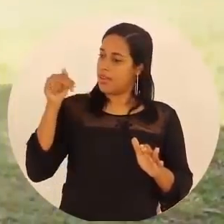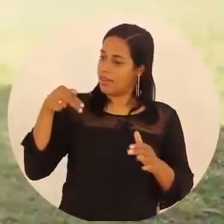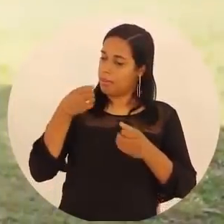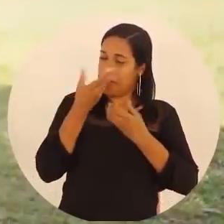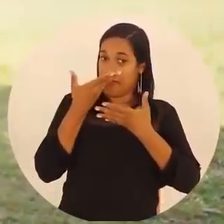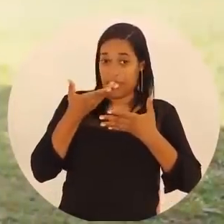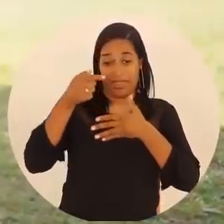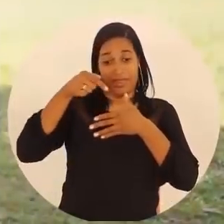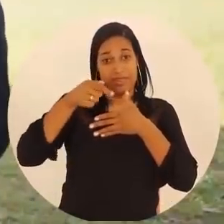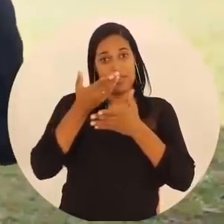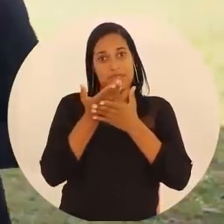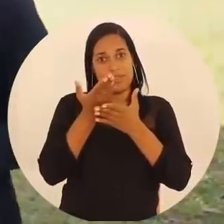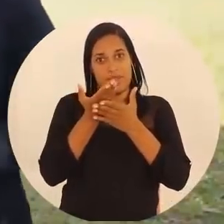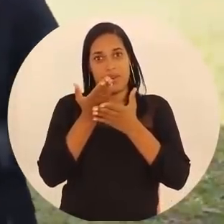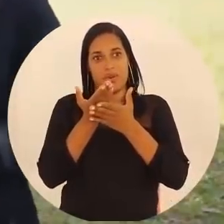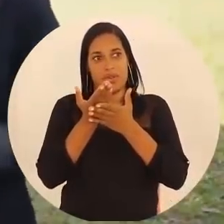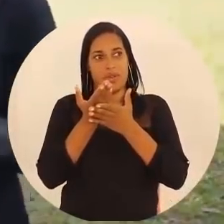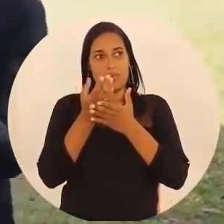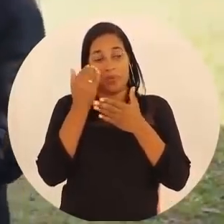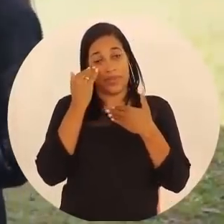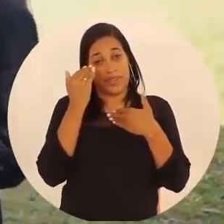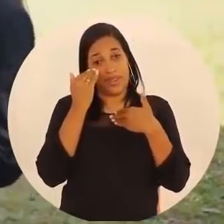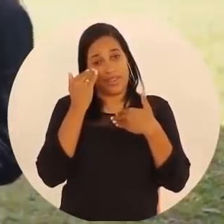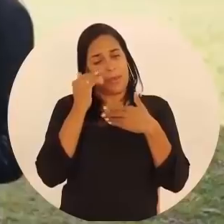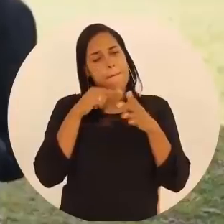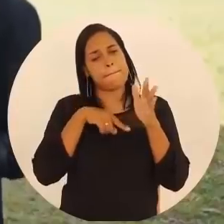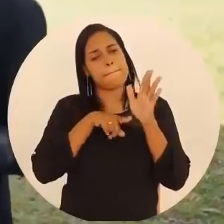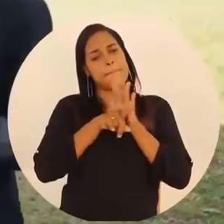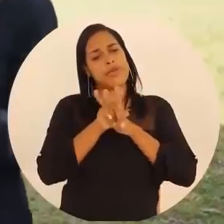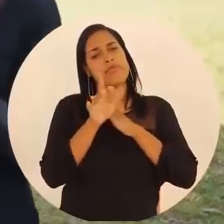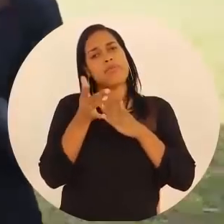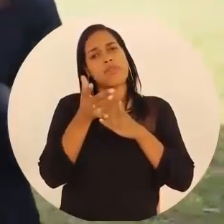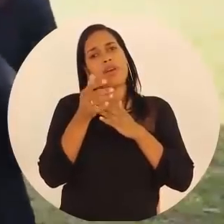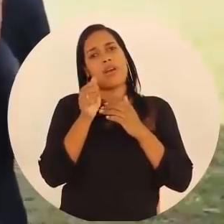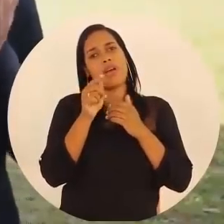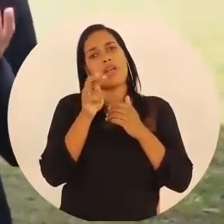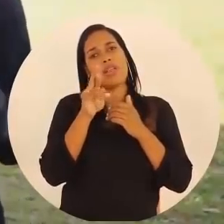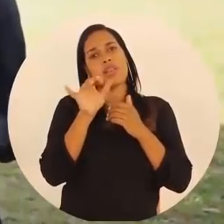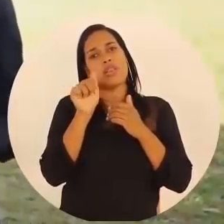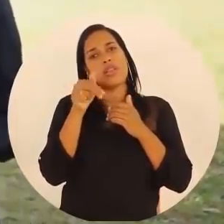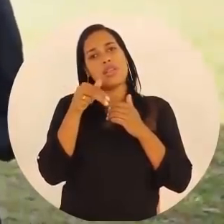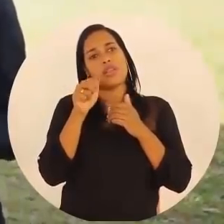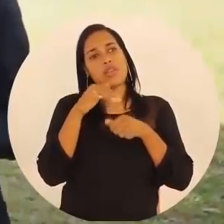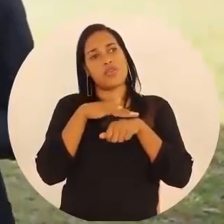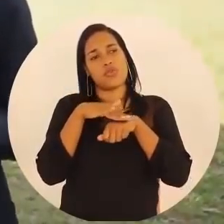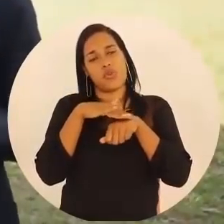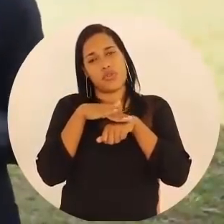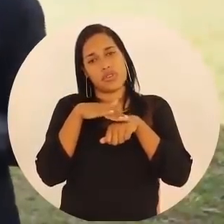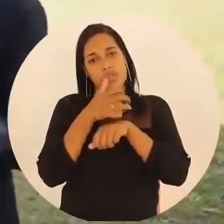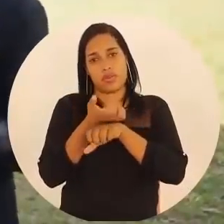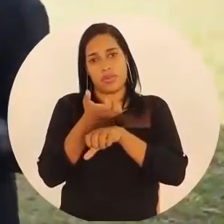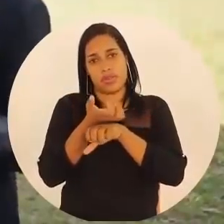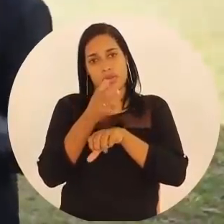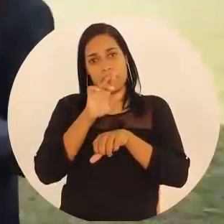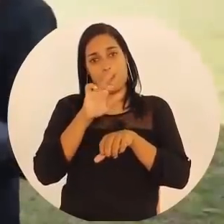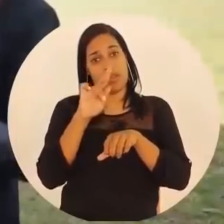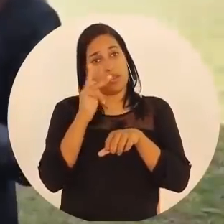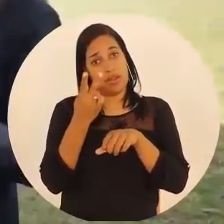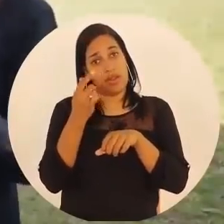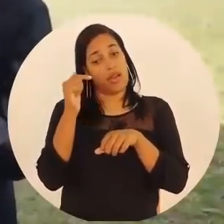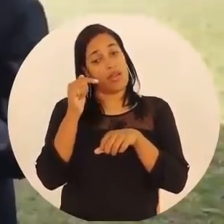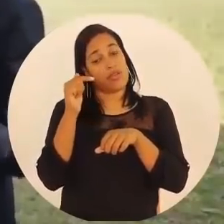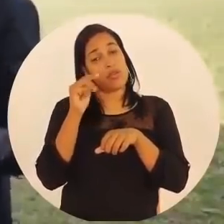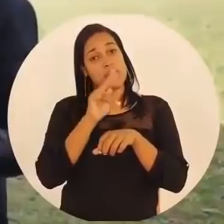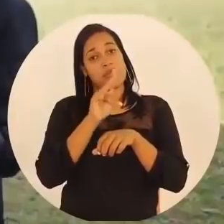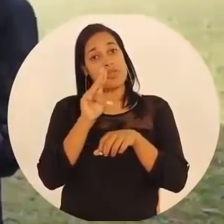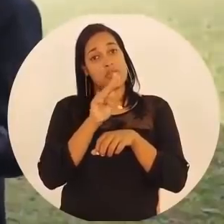-vinda a nossa aula. Obrigada. E eu gostaria de perguntar a você, Adriana, nós conversamos ao longo da disciplina de RH sobre